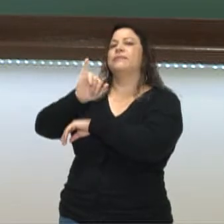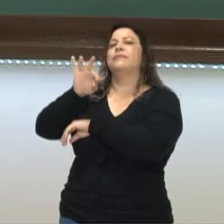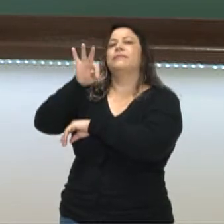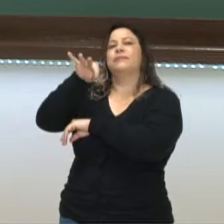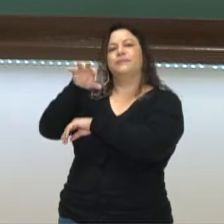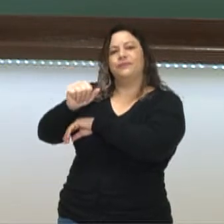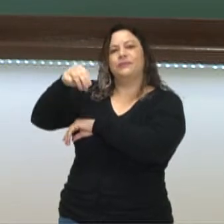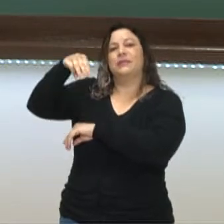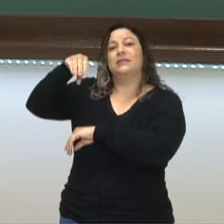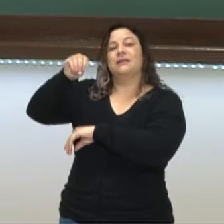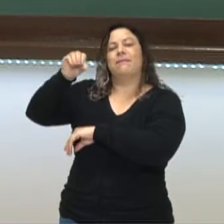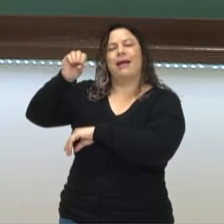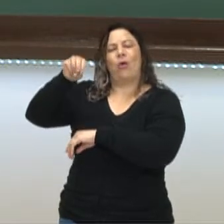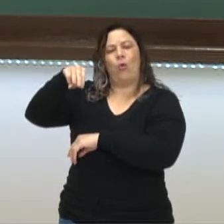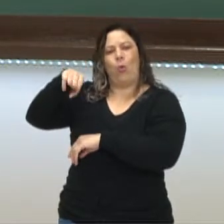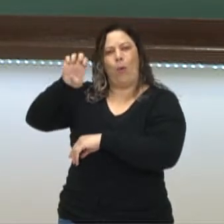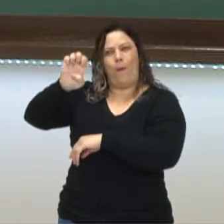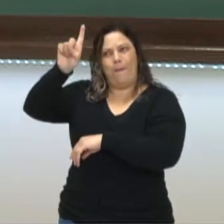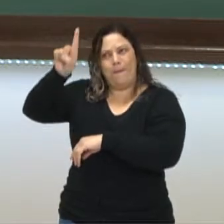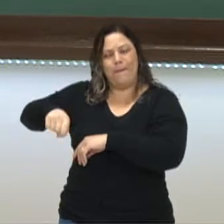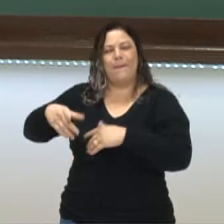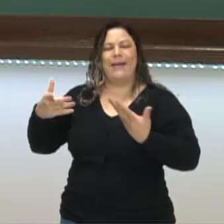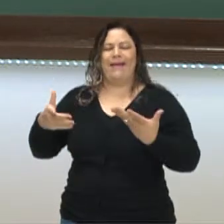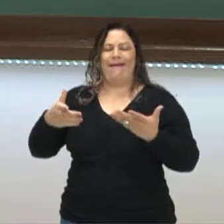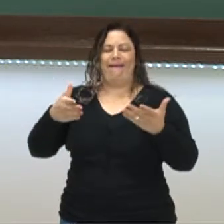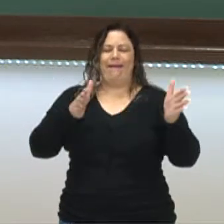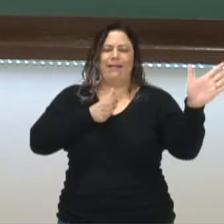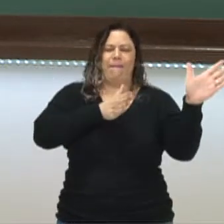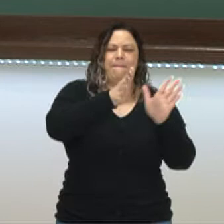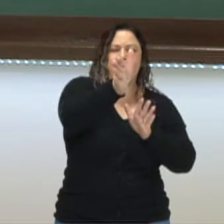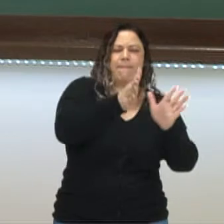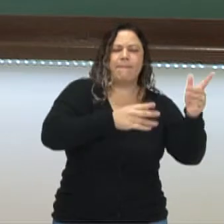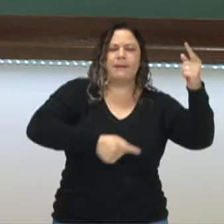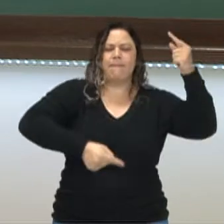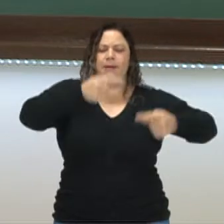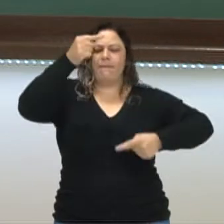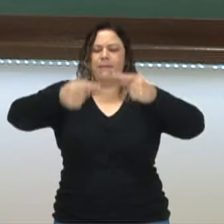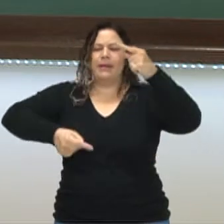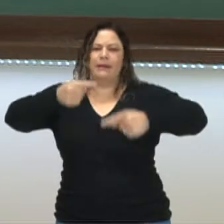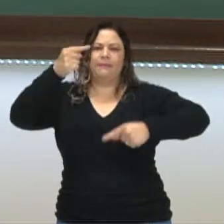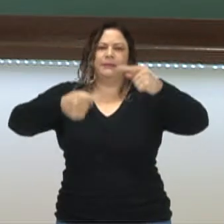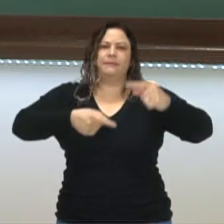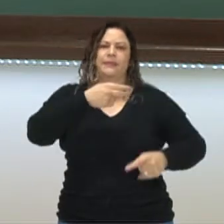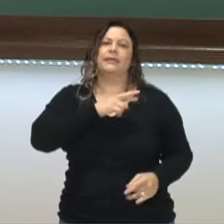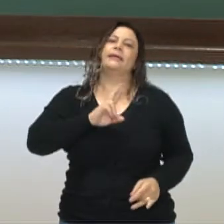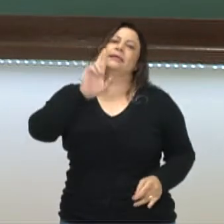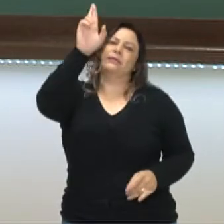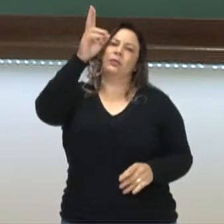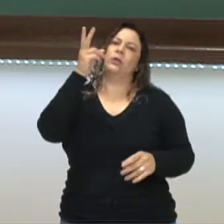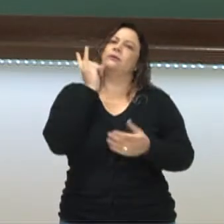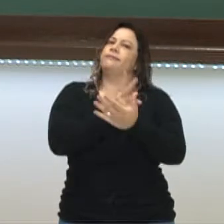monoteístas e por isso ela é palco de disputas religiosas constantes.